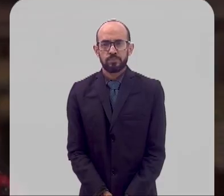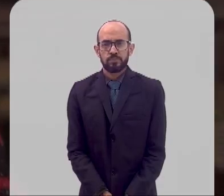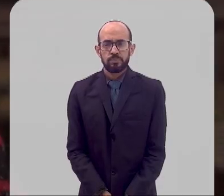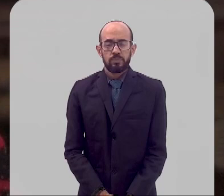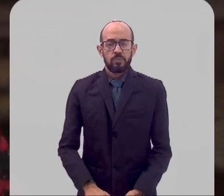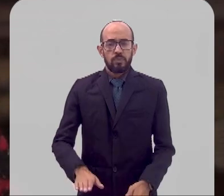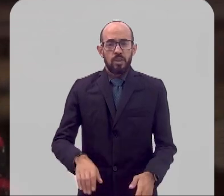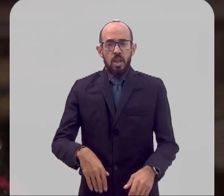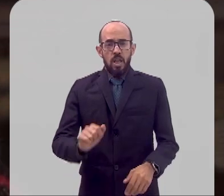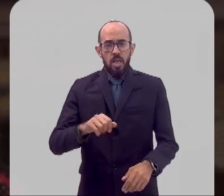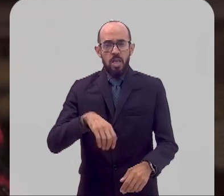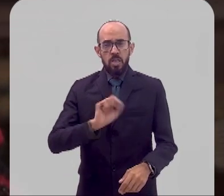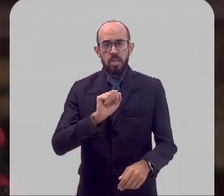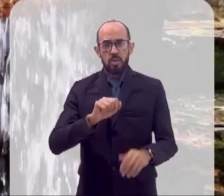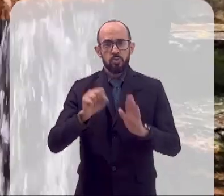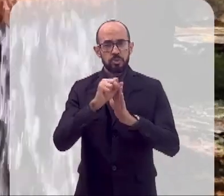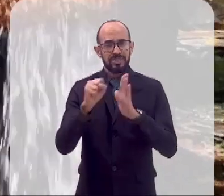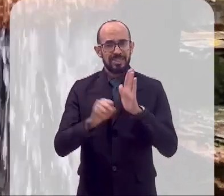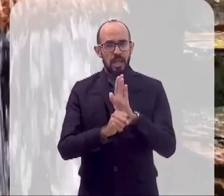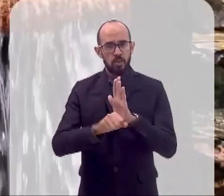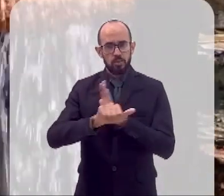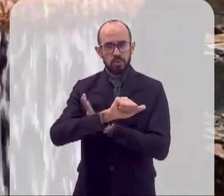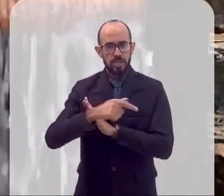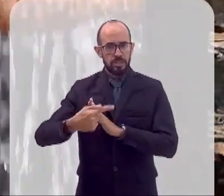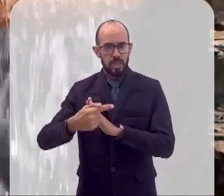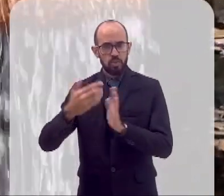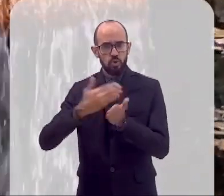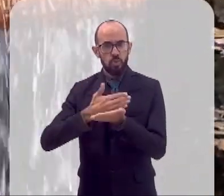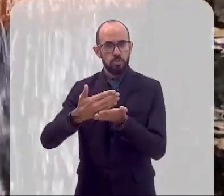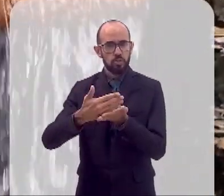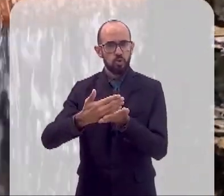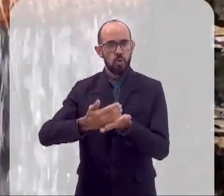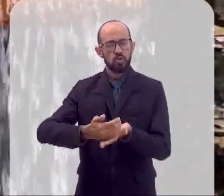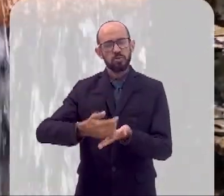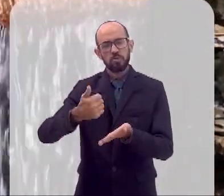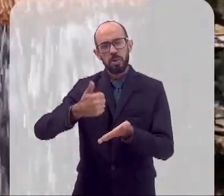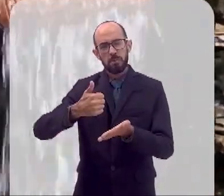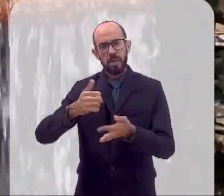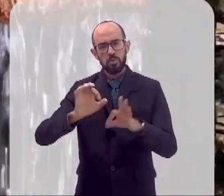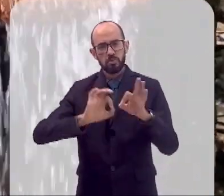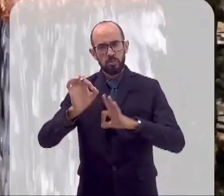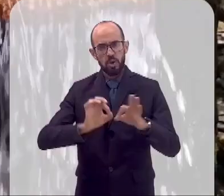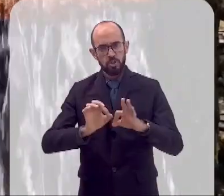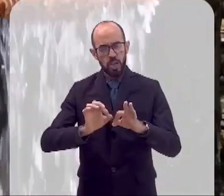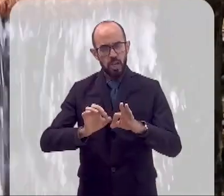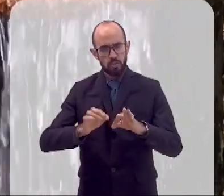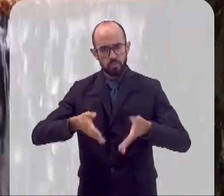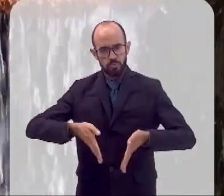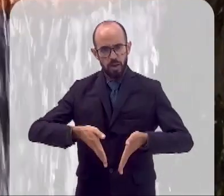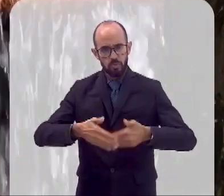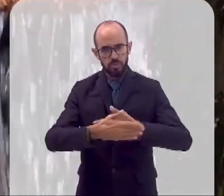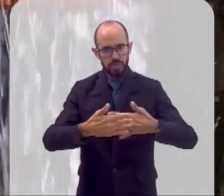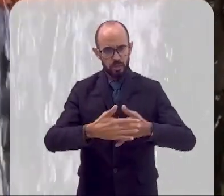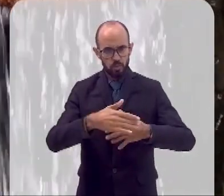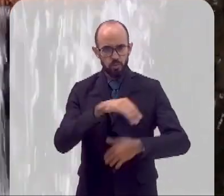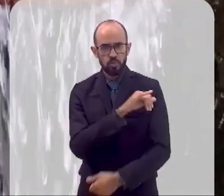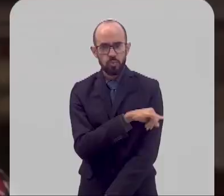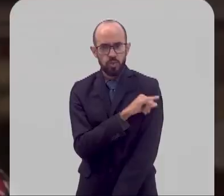Datam do século XVII os primeiros projetos para a canalização das águas do Rio Carioca em direção ao centro da cidade.